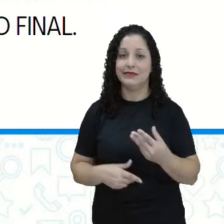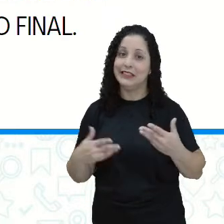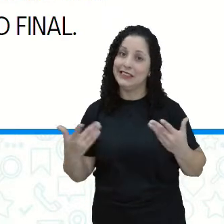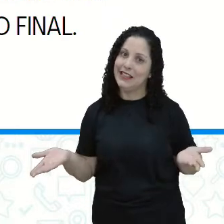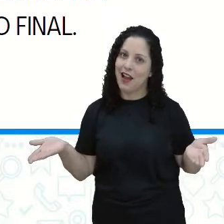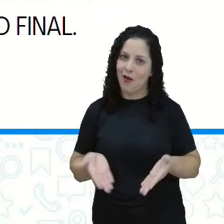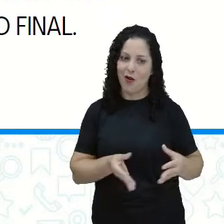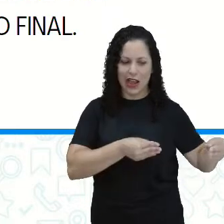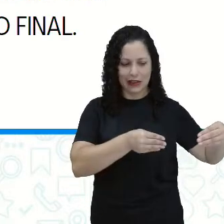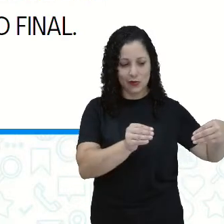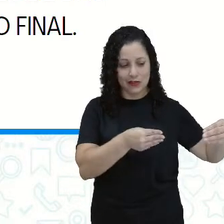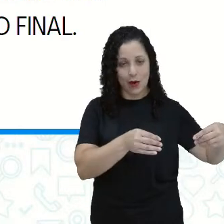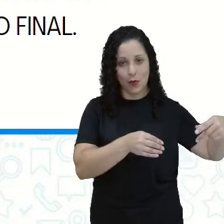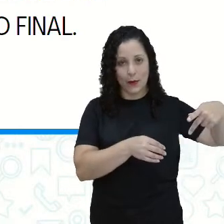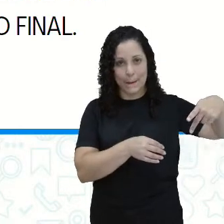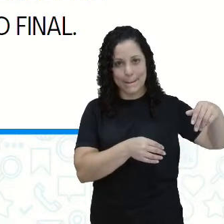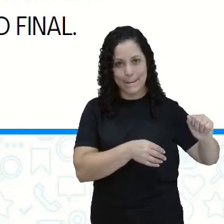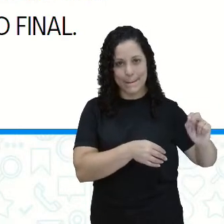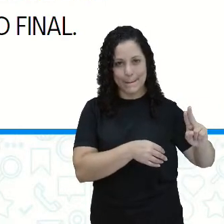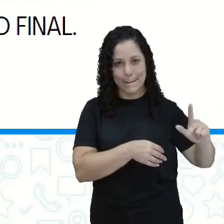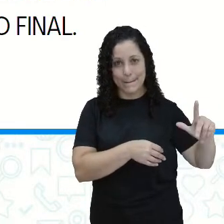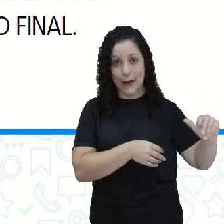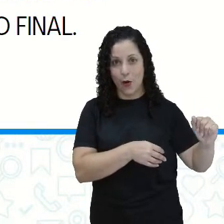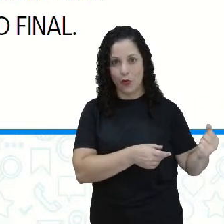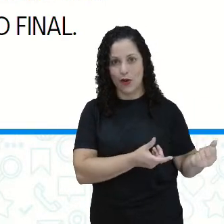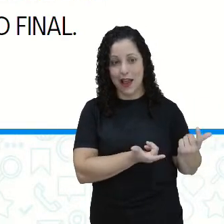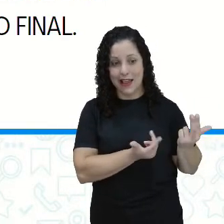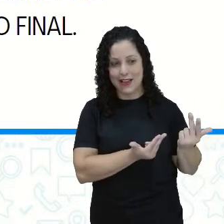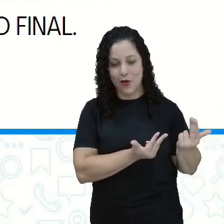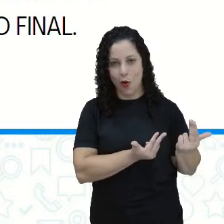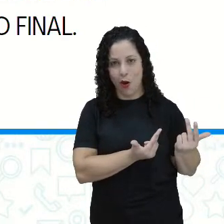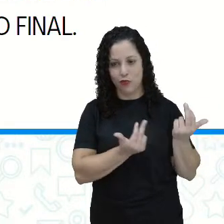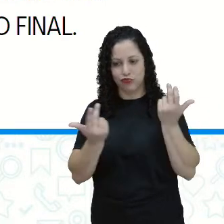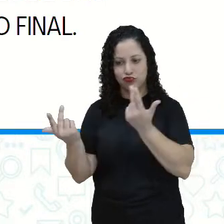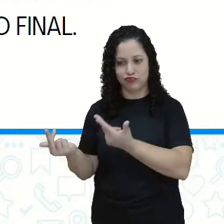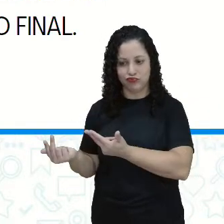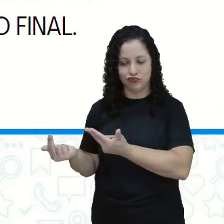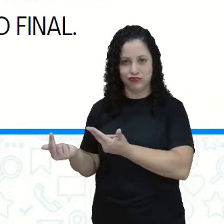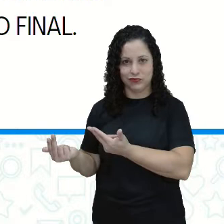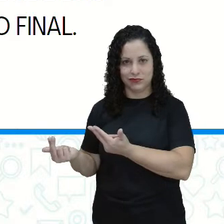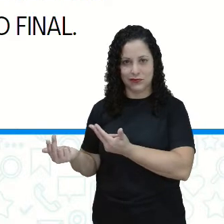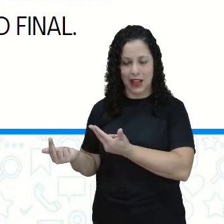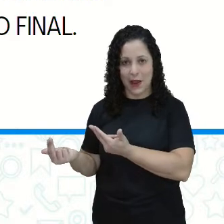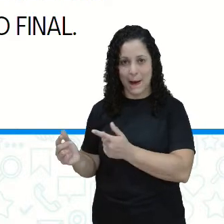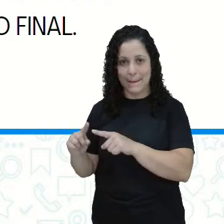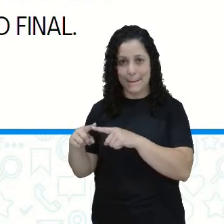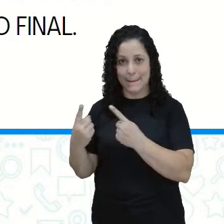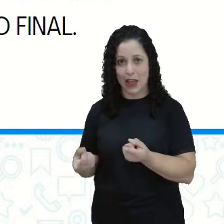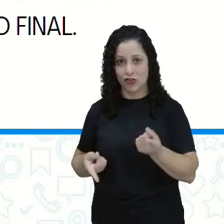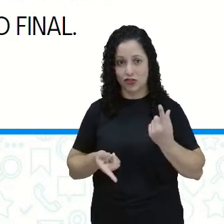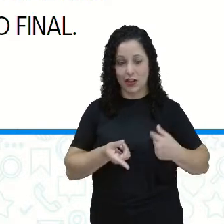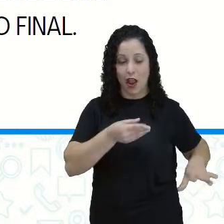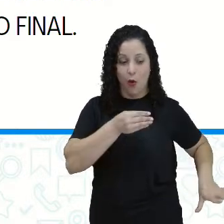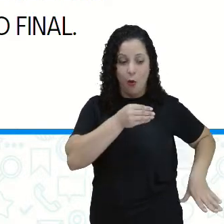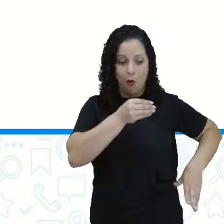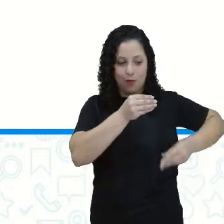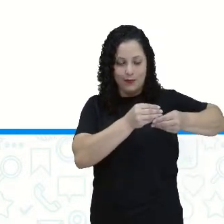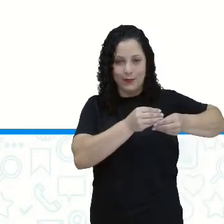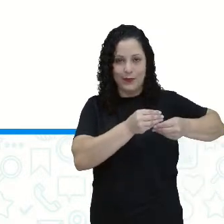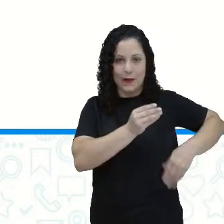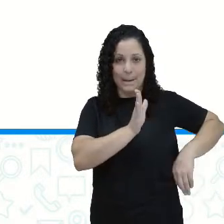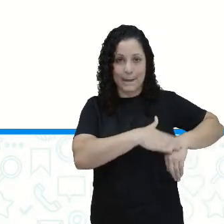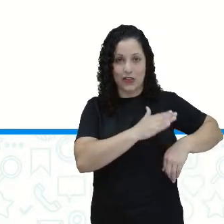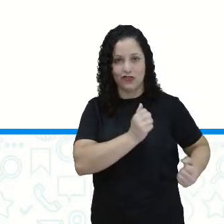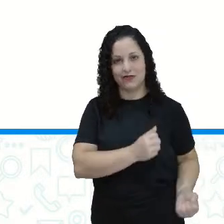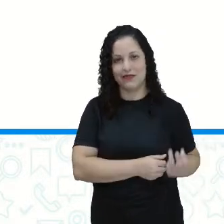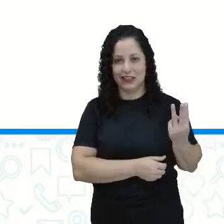E no saco de Paula, tem a mesma quantidade das bolas de Duda, só que tem que adicionar mais três no final.